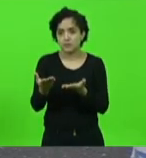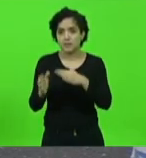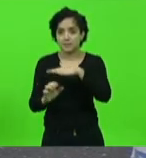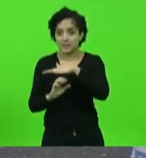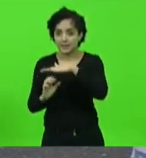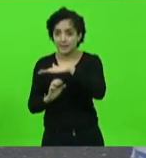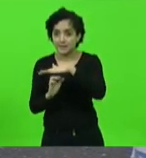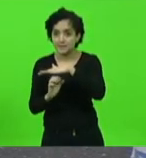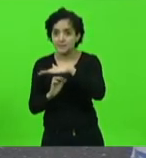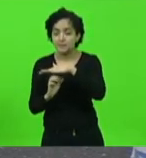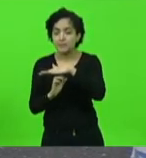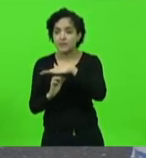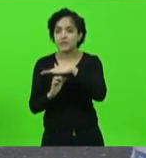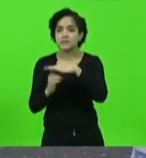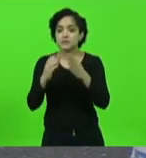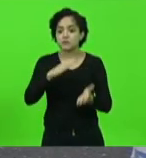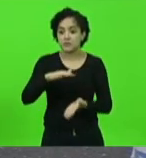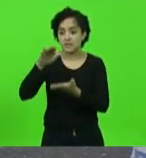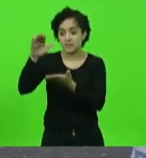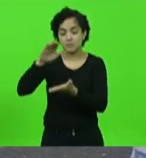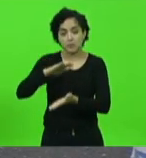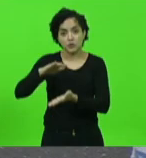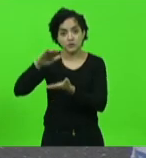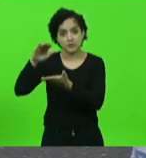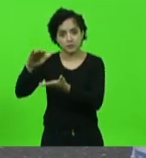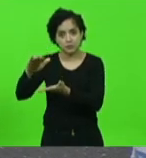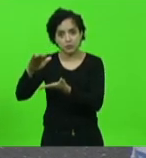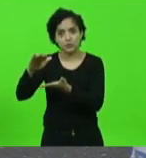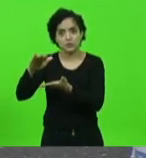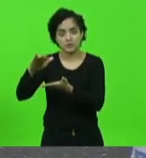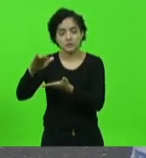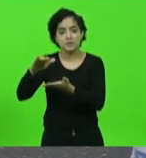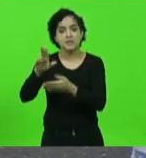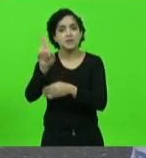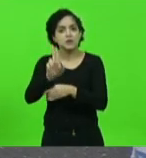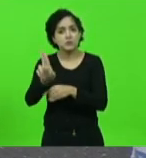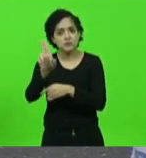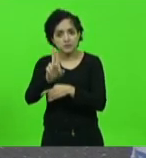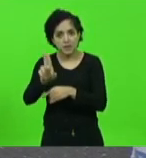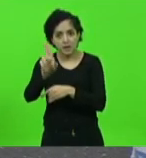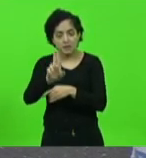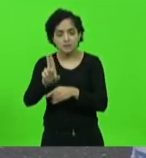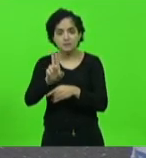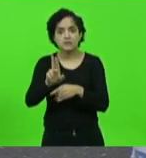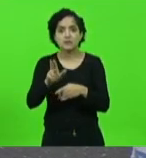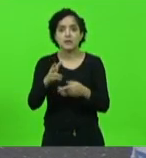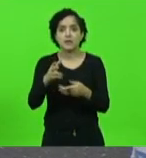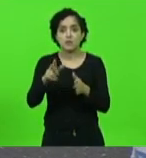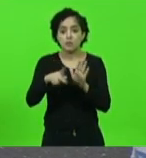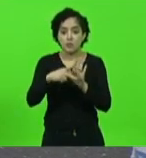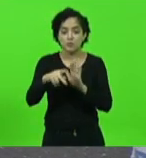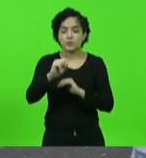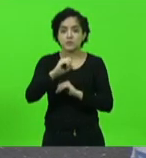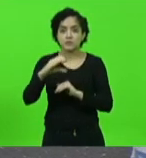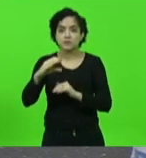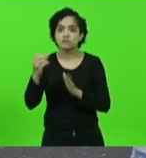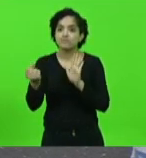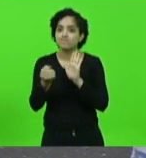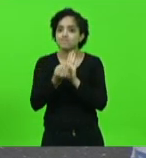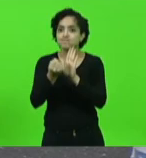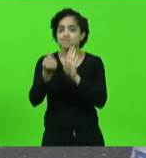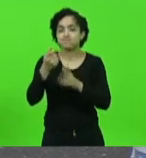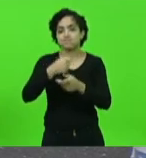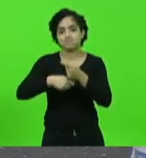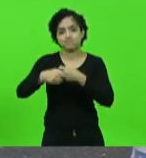importadoras que se utilizassem dos portos de Santa Catarina foi um marco para a economia